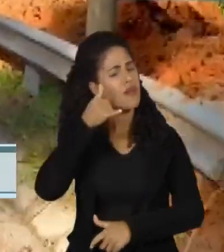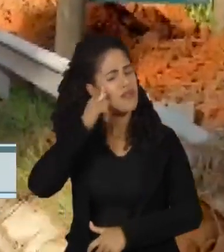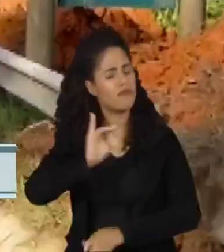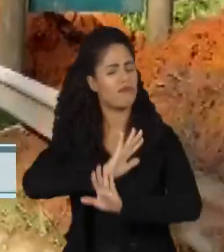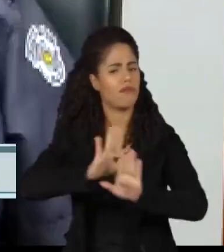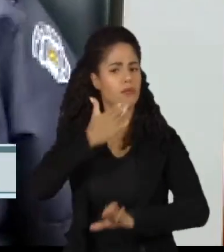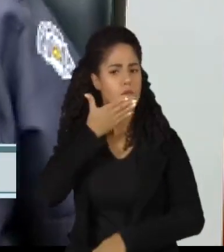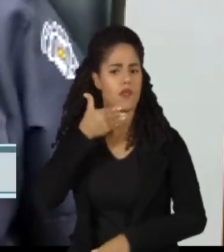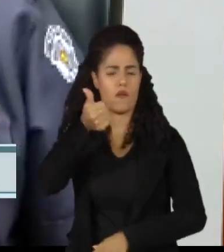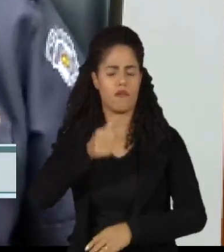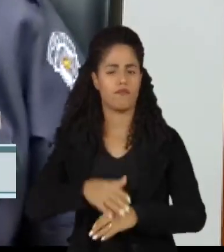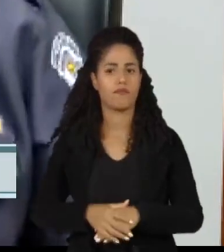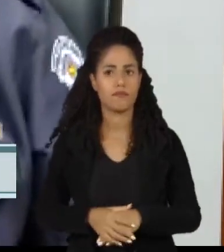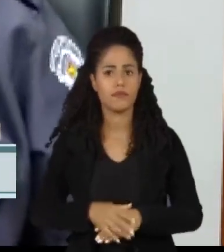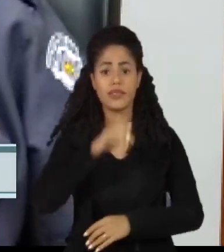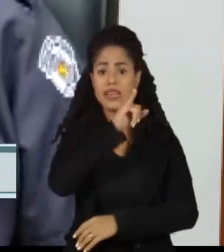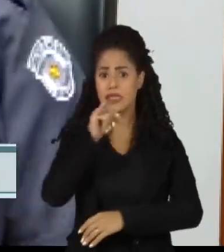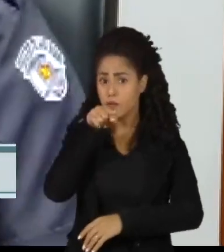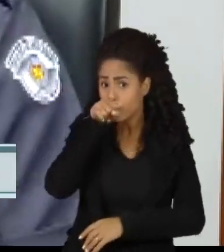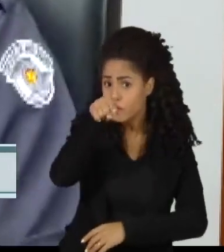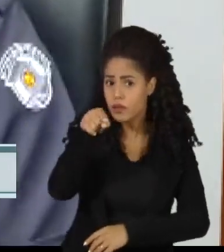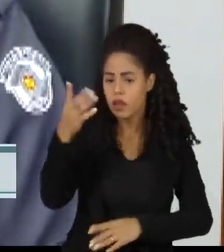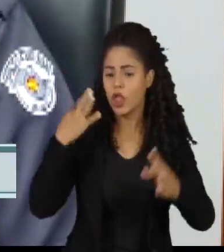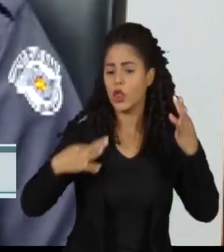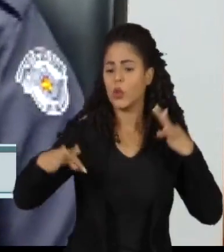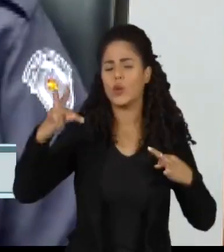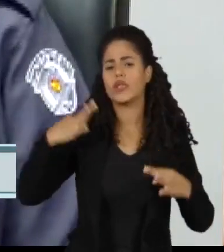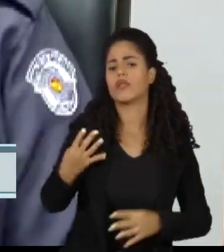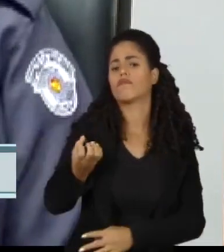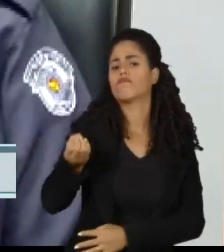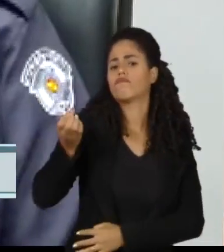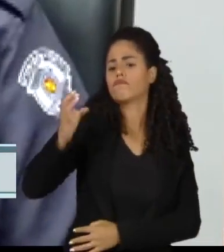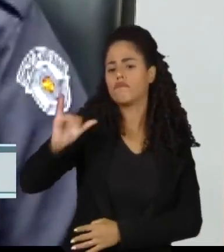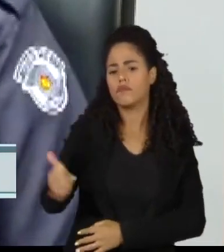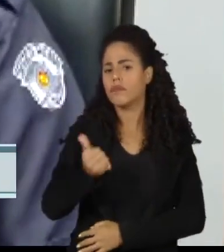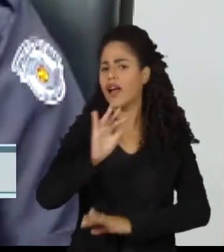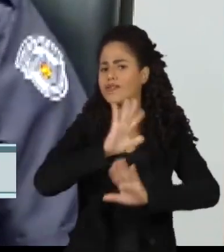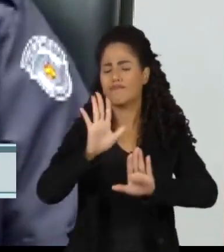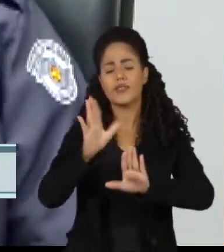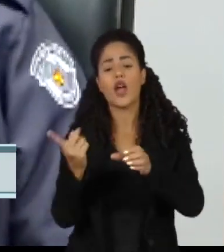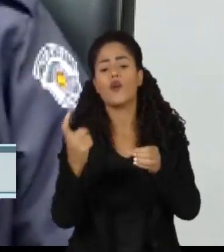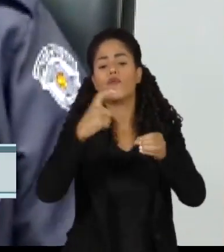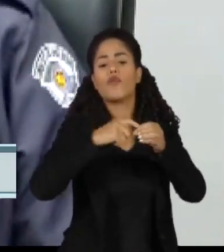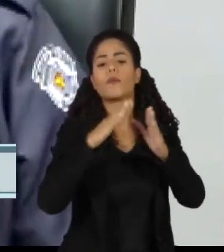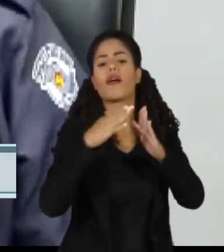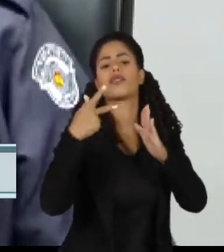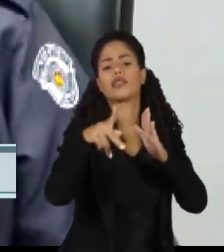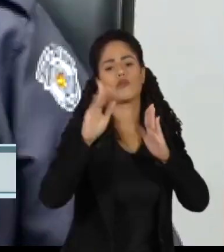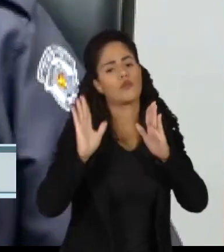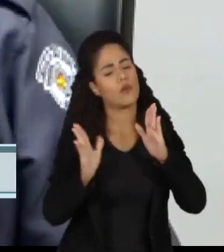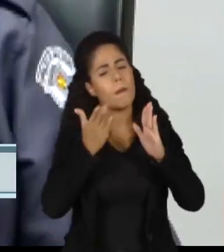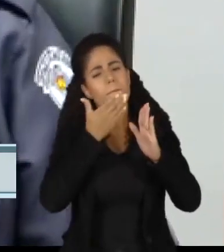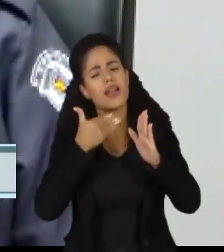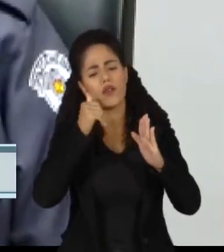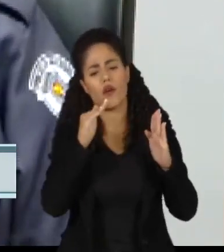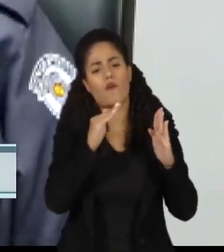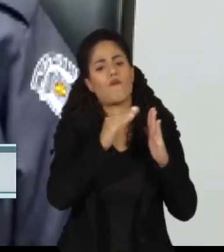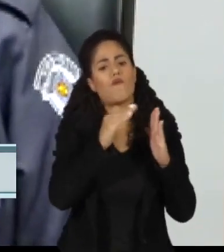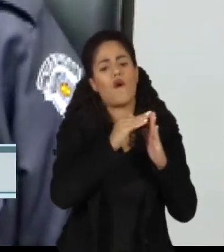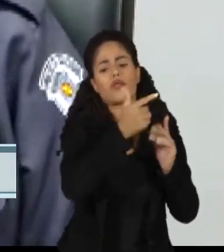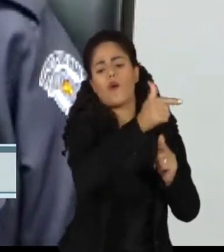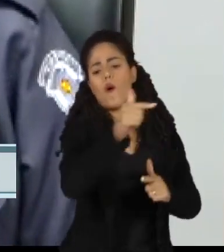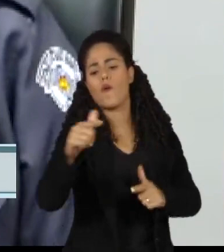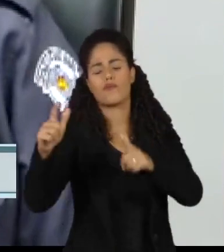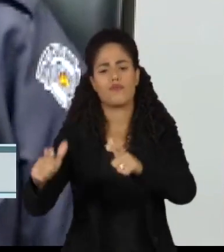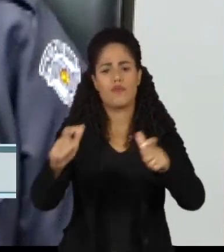semana. Se você é turista, deixe a cidade, retorne para a Grande São Paulo, retorne para o interior, retorne para os outros estados.